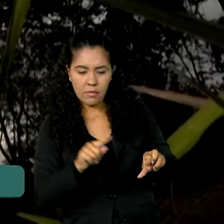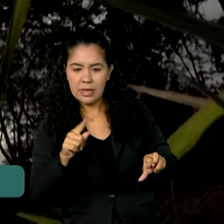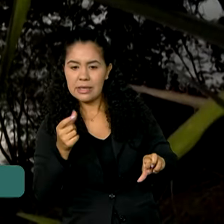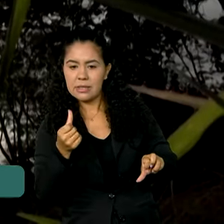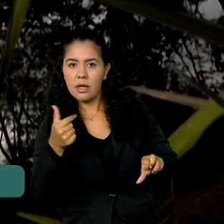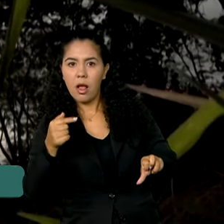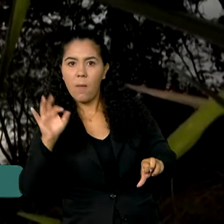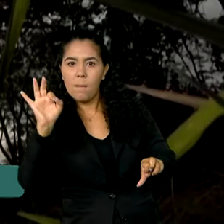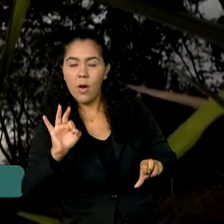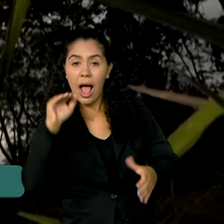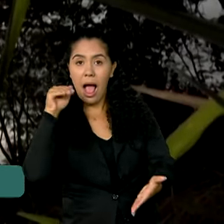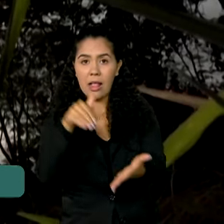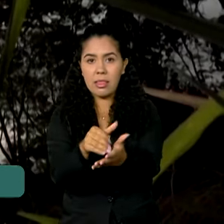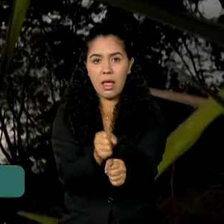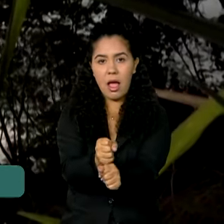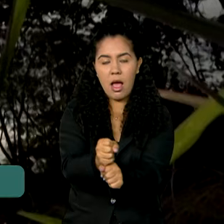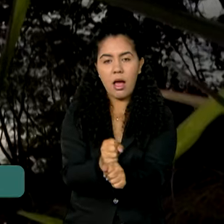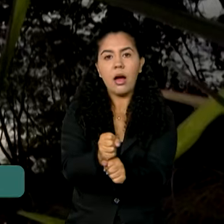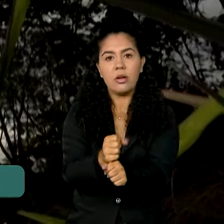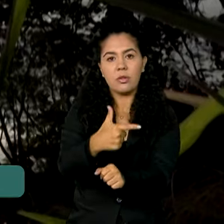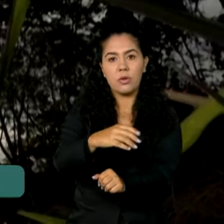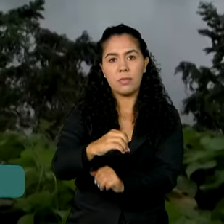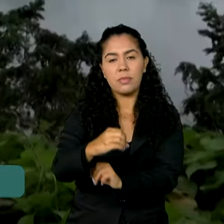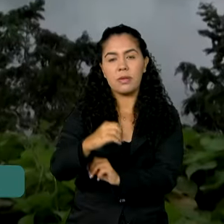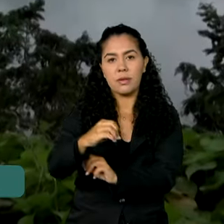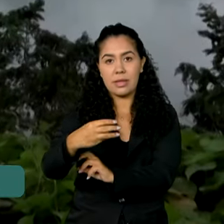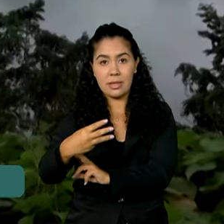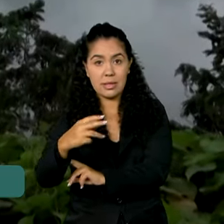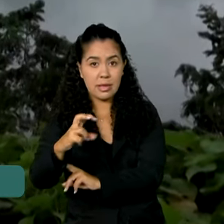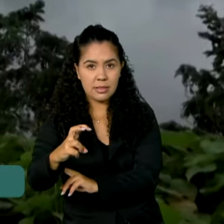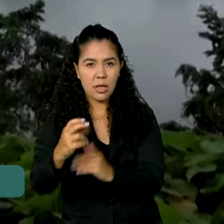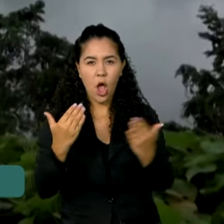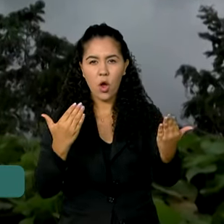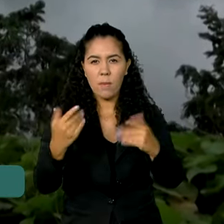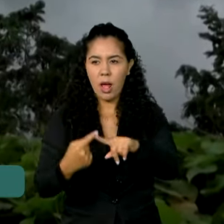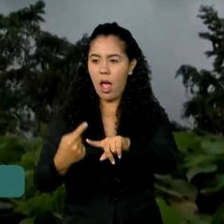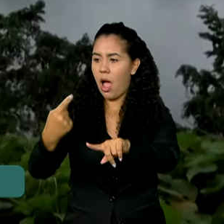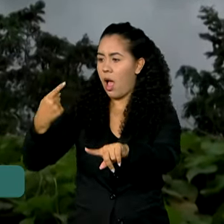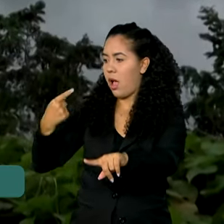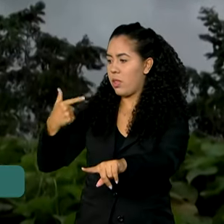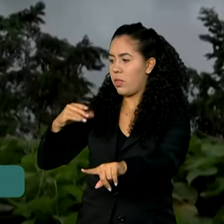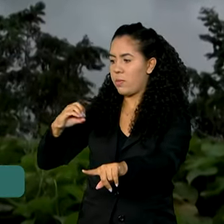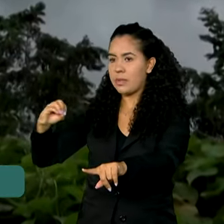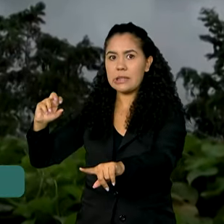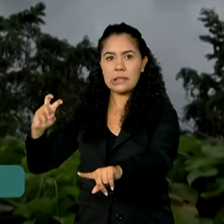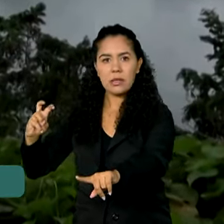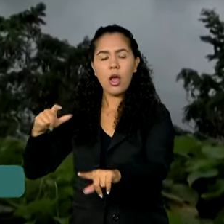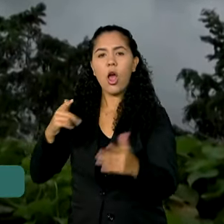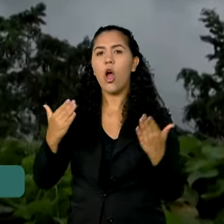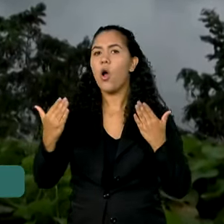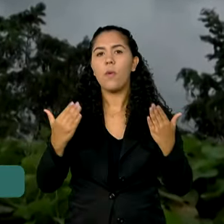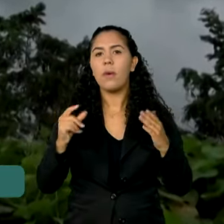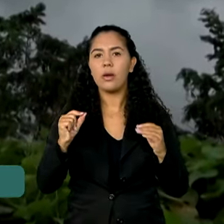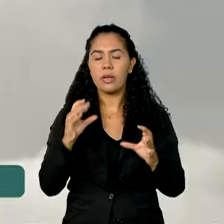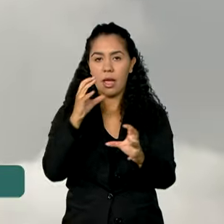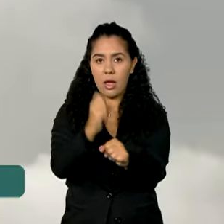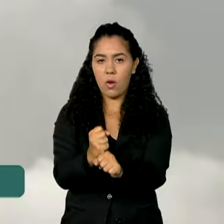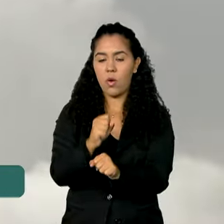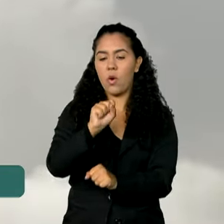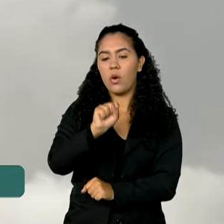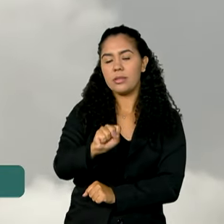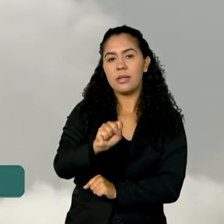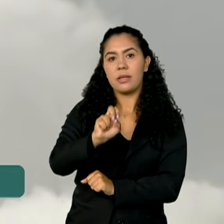2035 em comparação a 2005. Isso equivale a uma redução entre 850 milhões